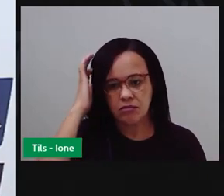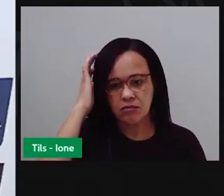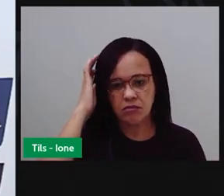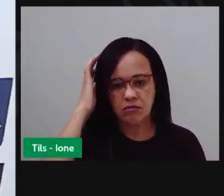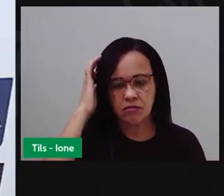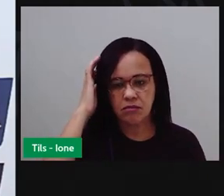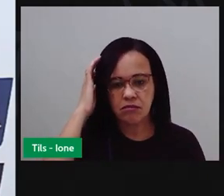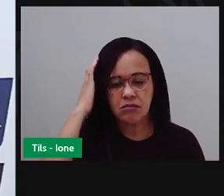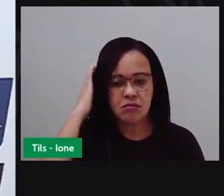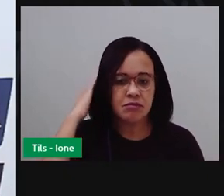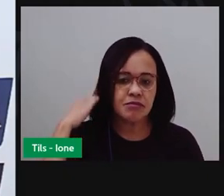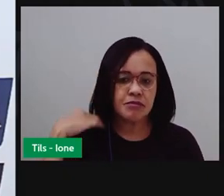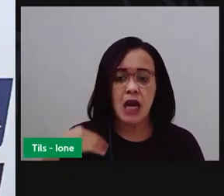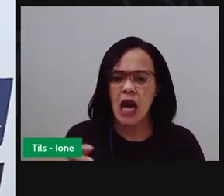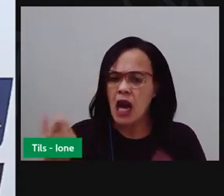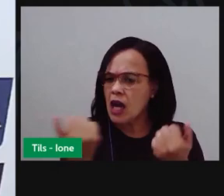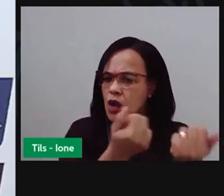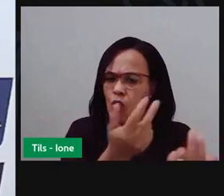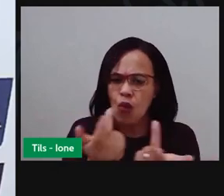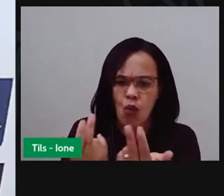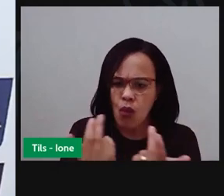E é a mesma